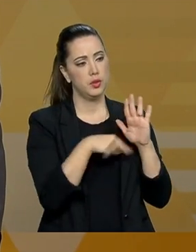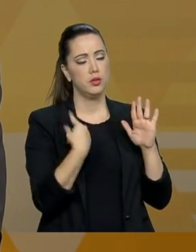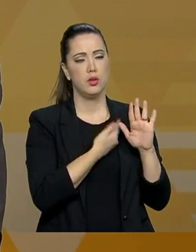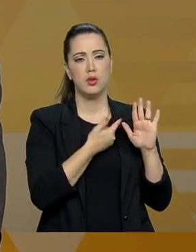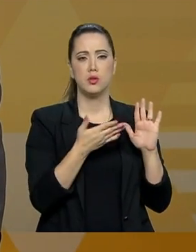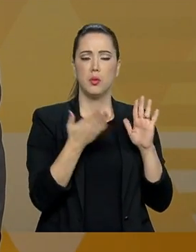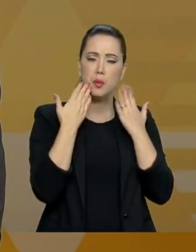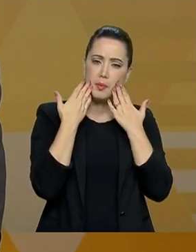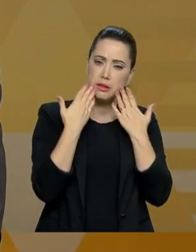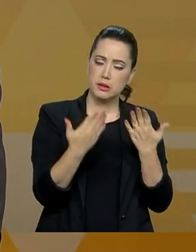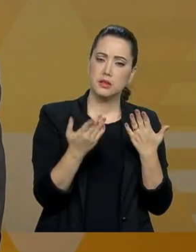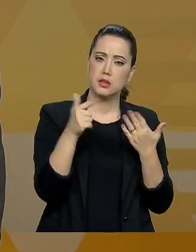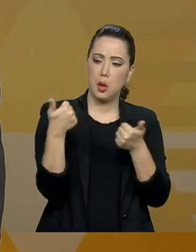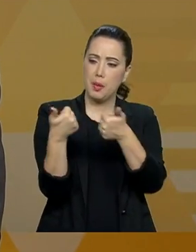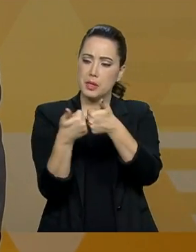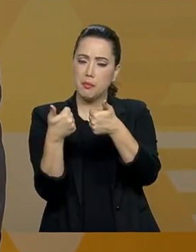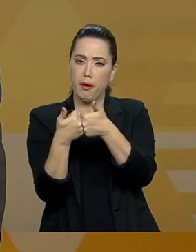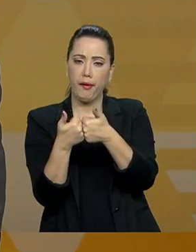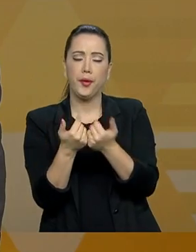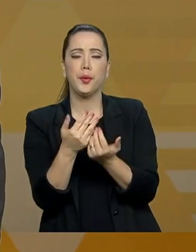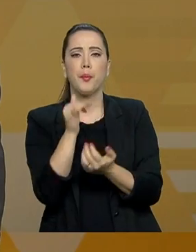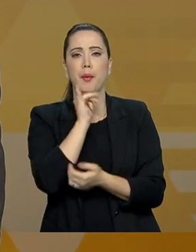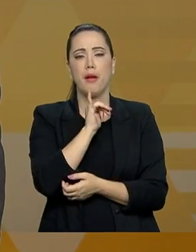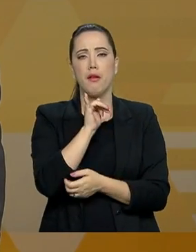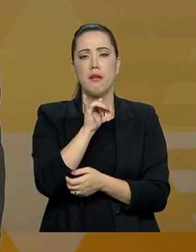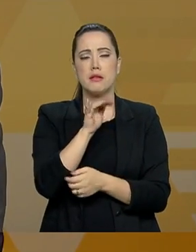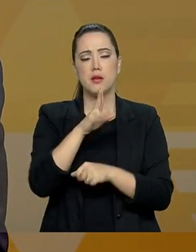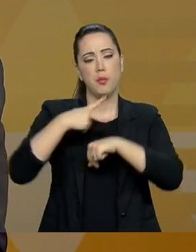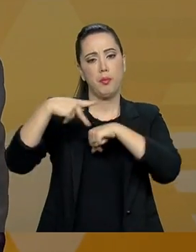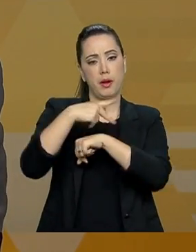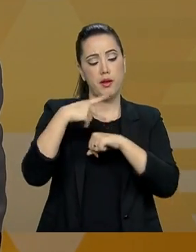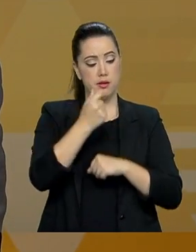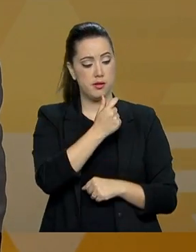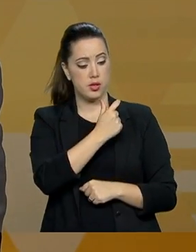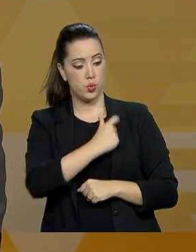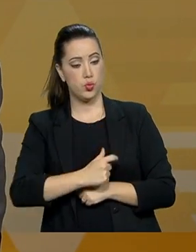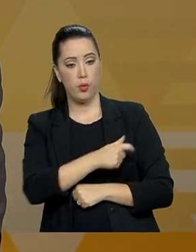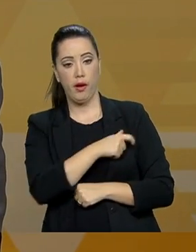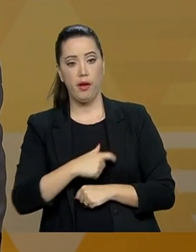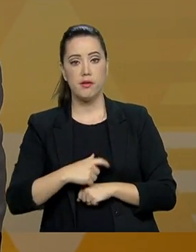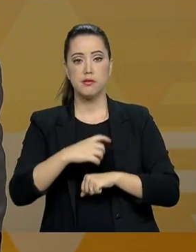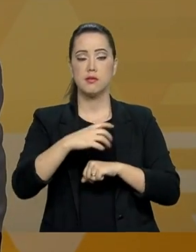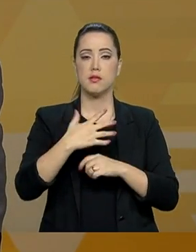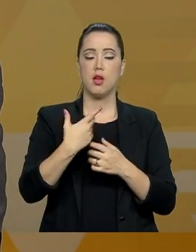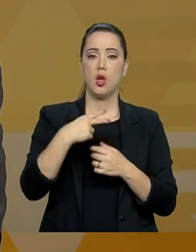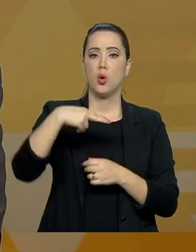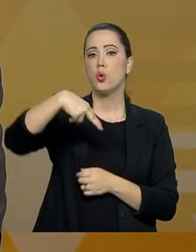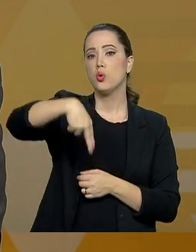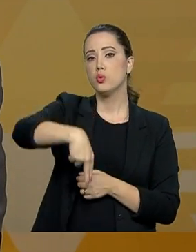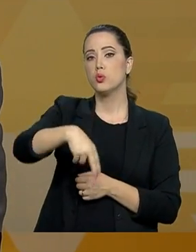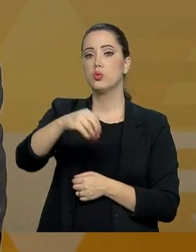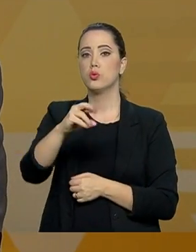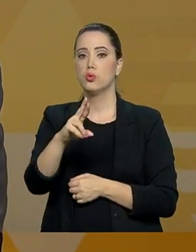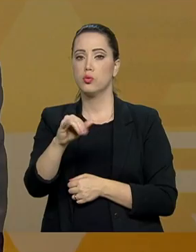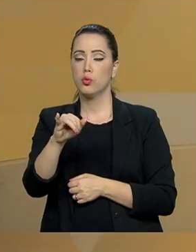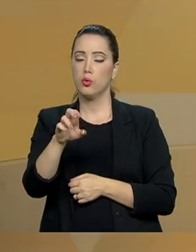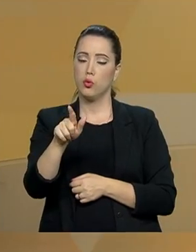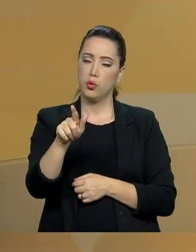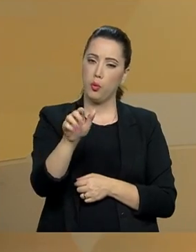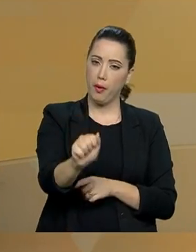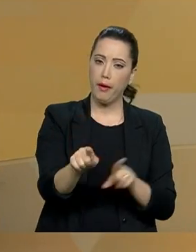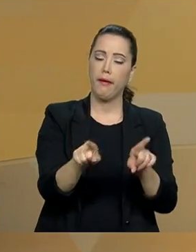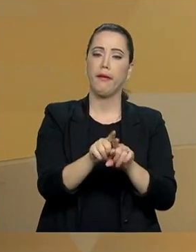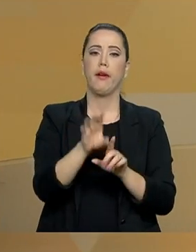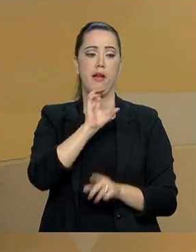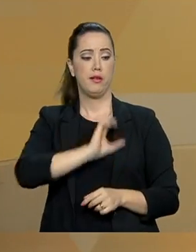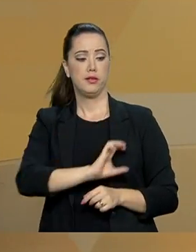mais próximo do que faz a Suécia, a Noruega, a Itália, o Canadá, do que o modelo que ocorre hoje no Chile. Se eu não me engano, mais de